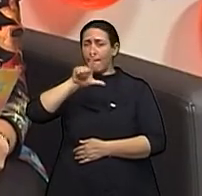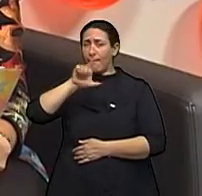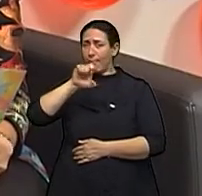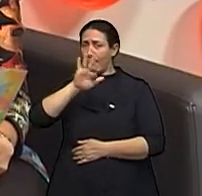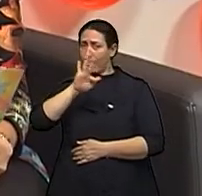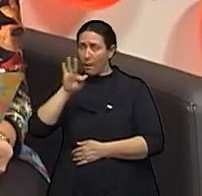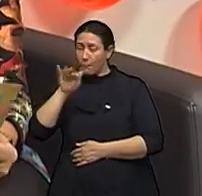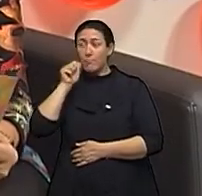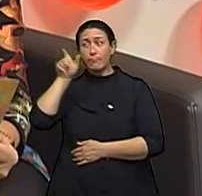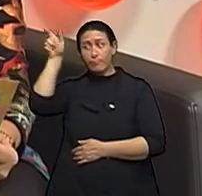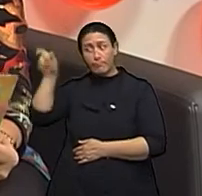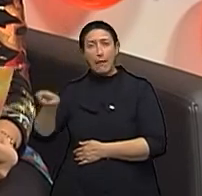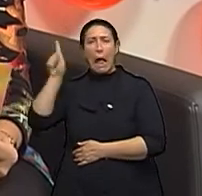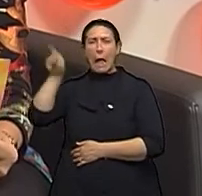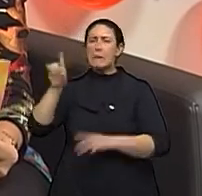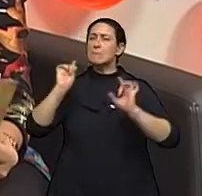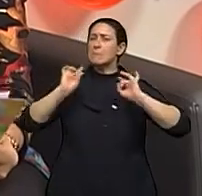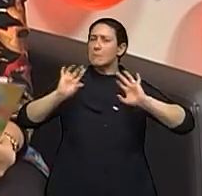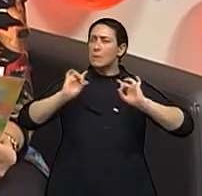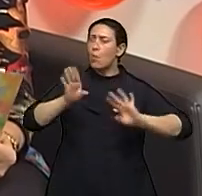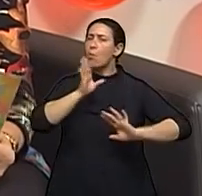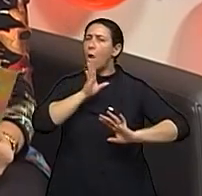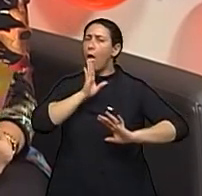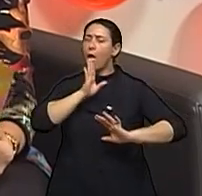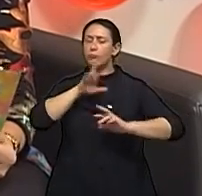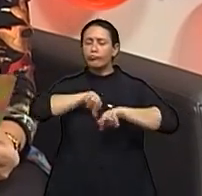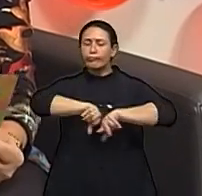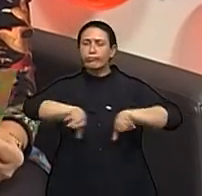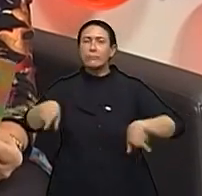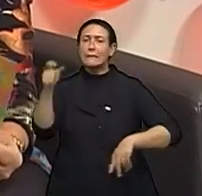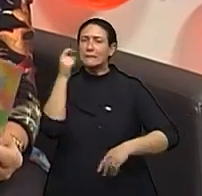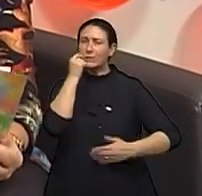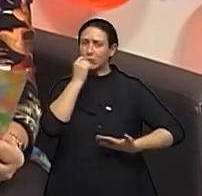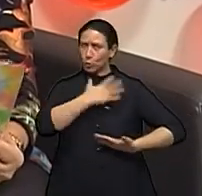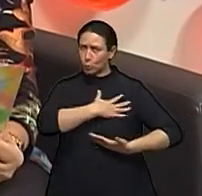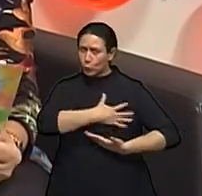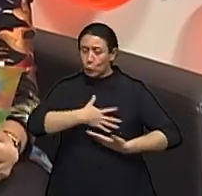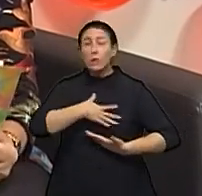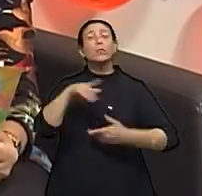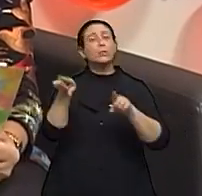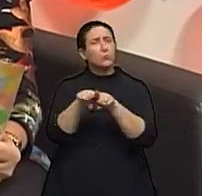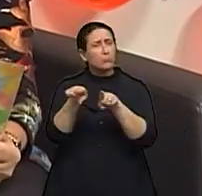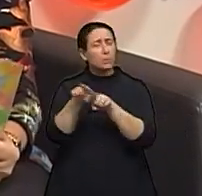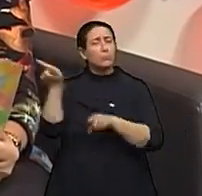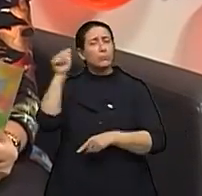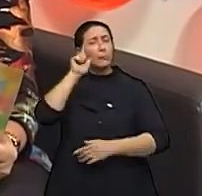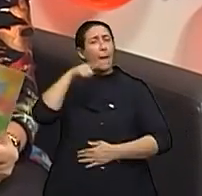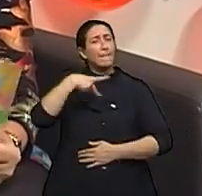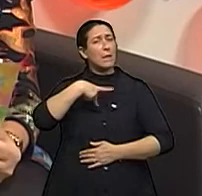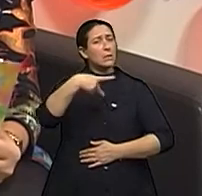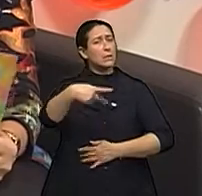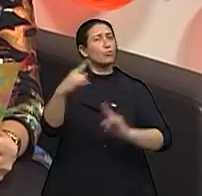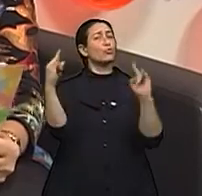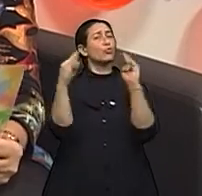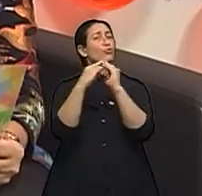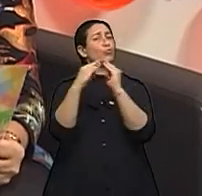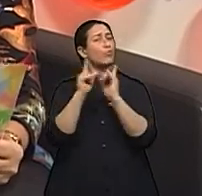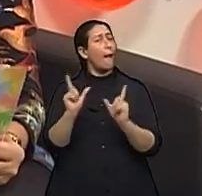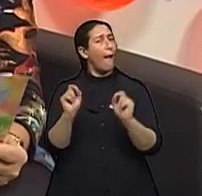é mastologista e é também do Instituto da Mama do Rio Grande do Sul, a nossa presidente,